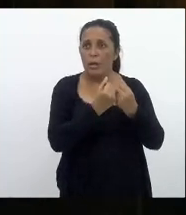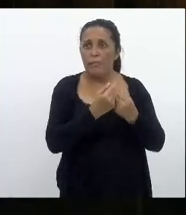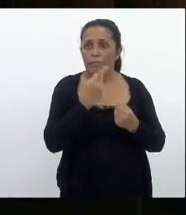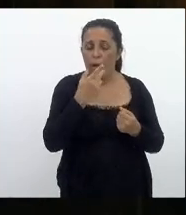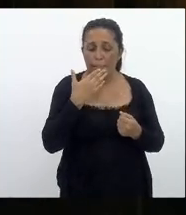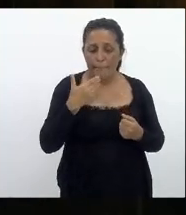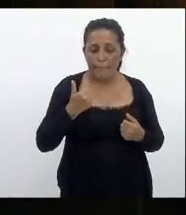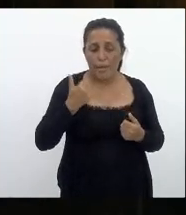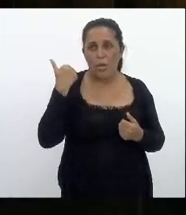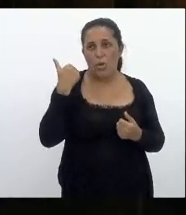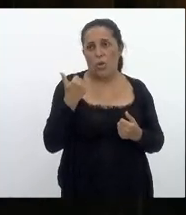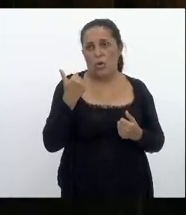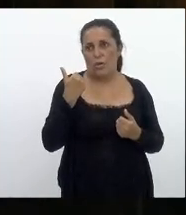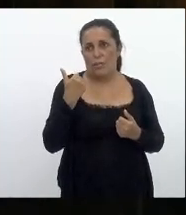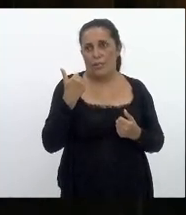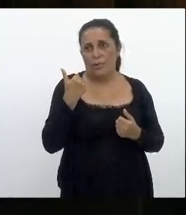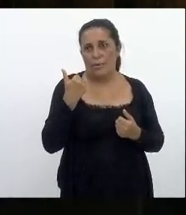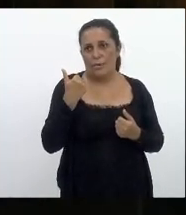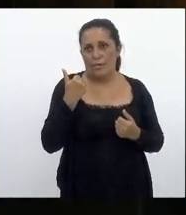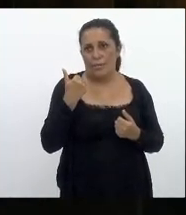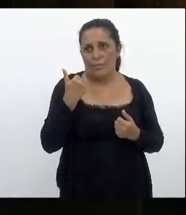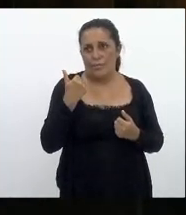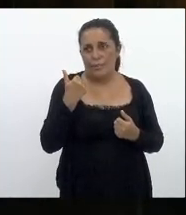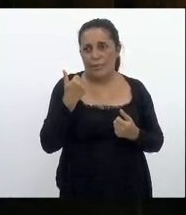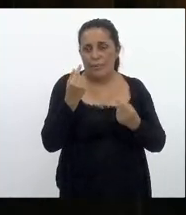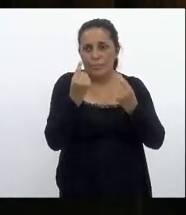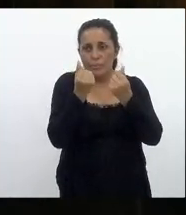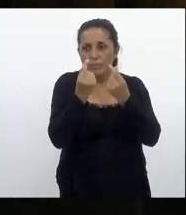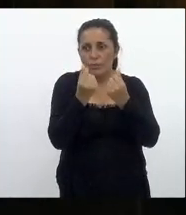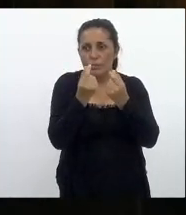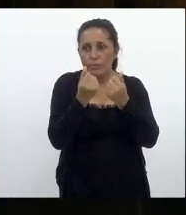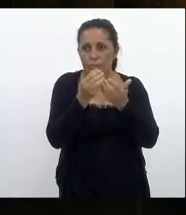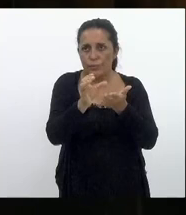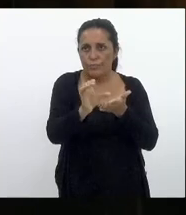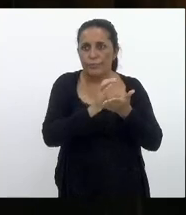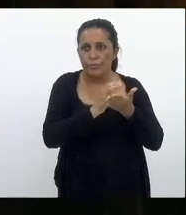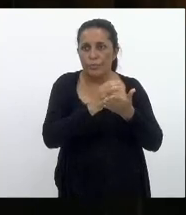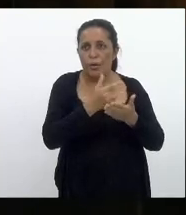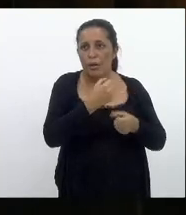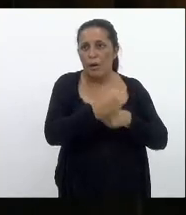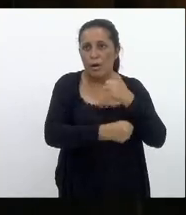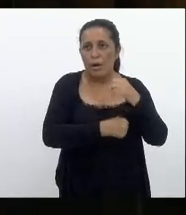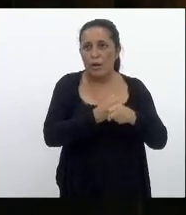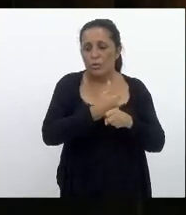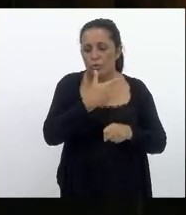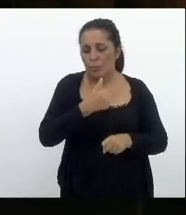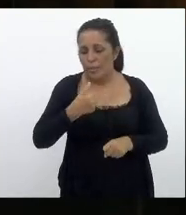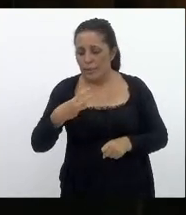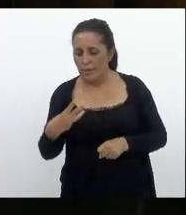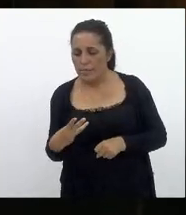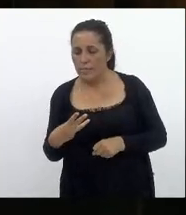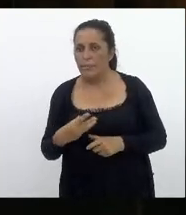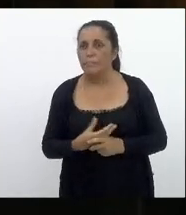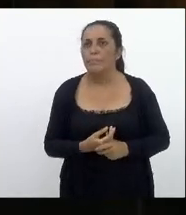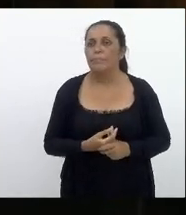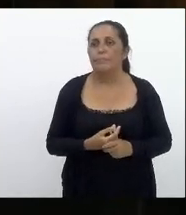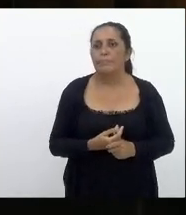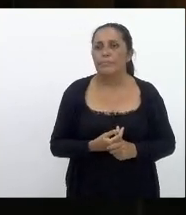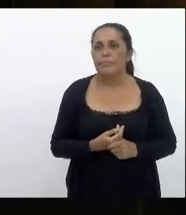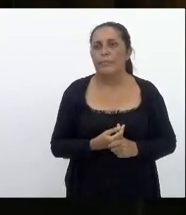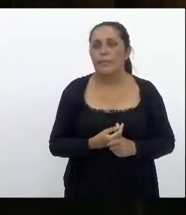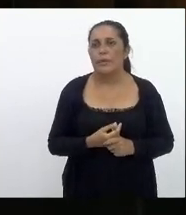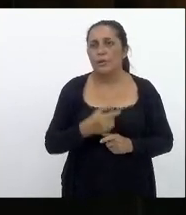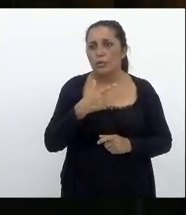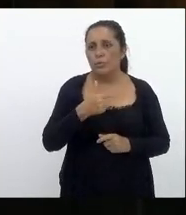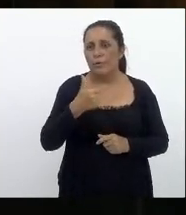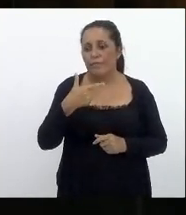receita que o estado do Rio de Janeiro obteve foi no ano de 2013 e